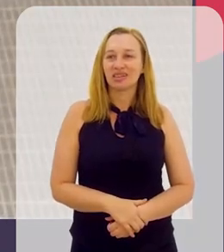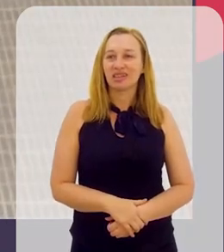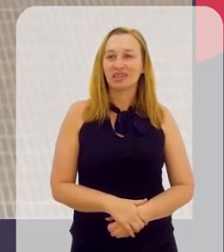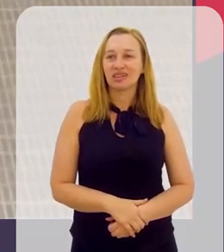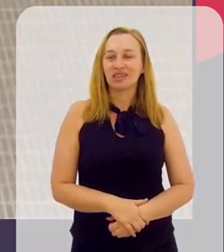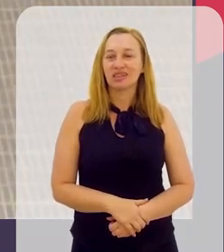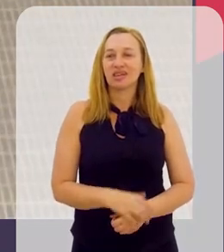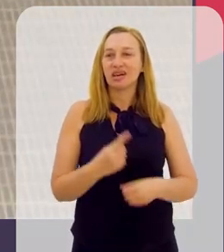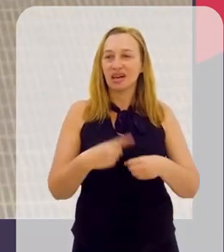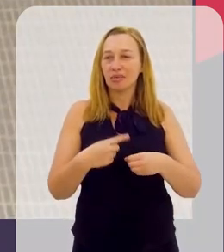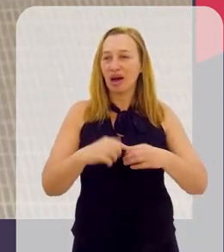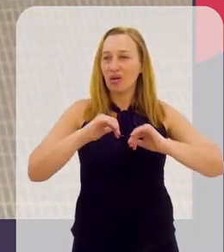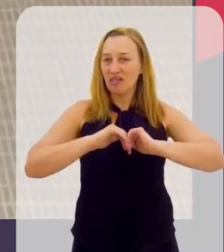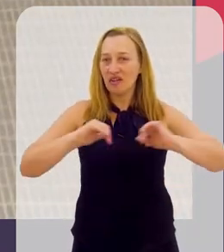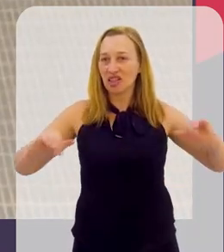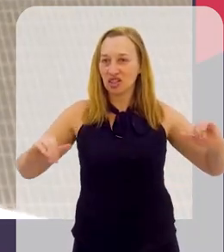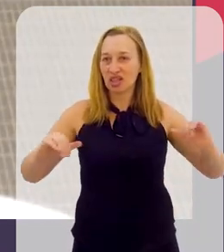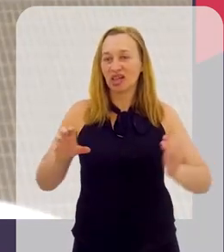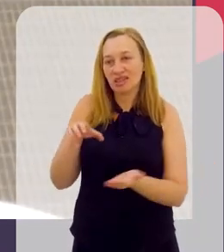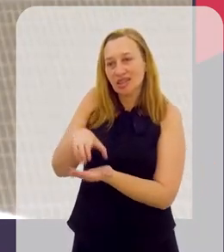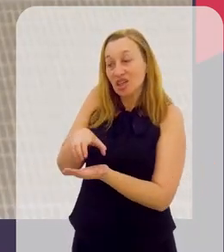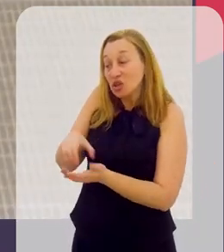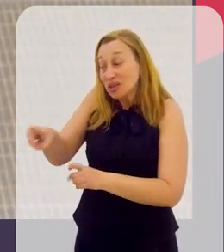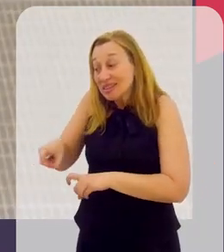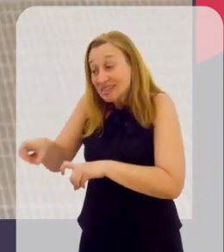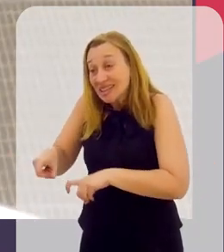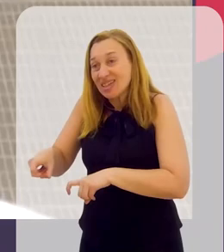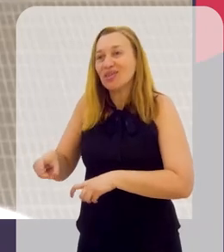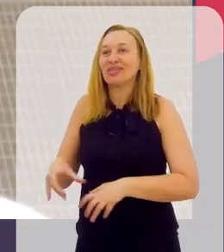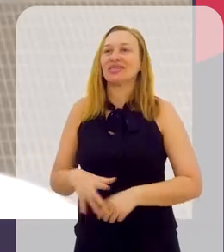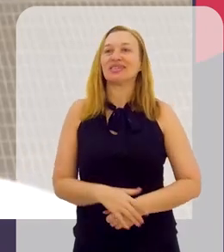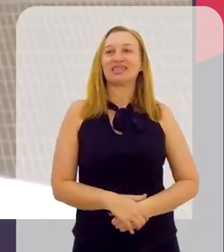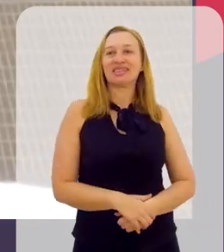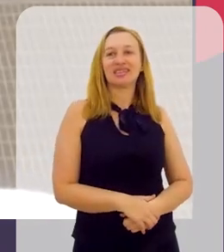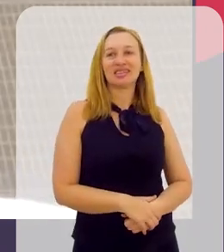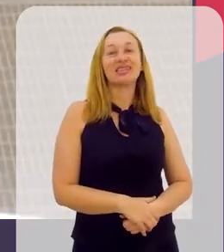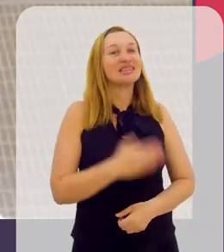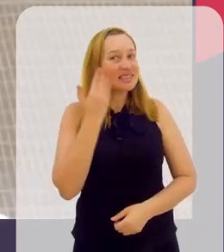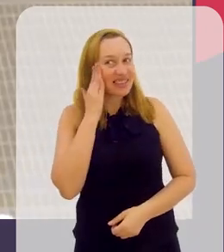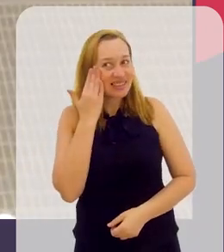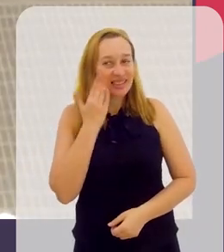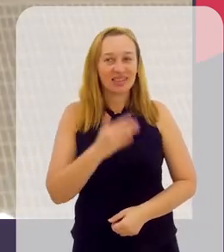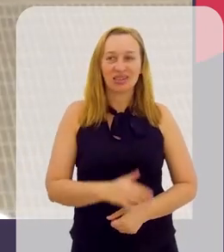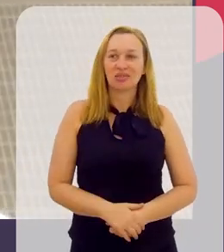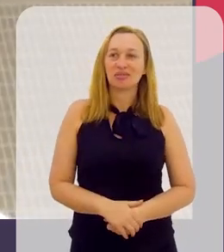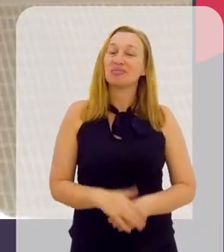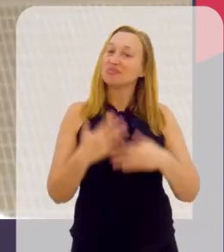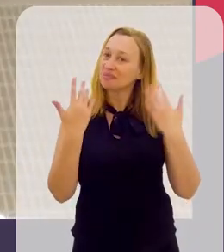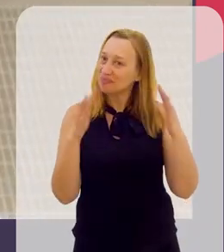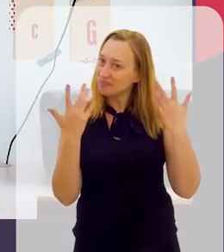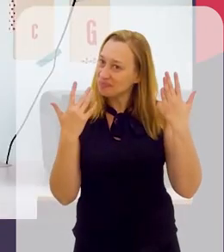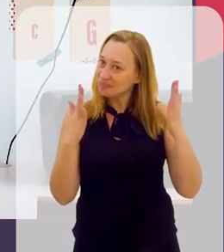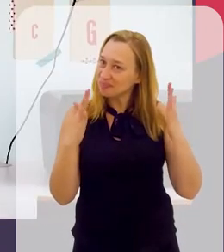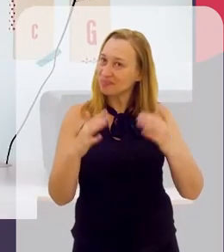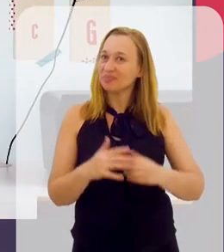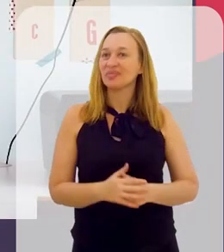de Ururaí. Que é um bairro mais afastado do centro. Então, sou do interior do interior, né? Entendi.